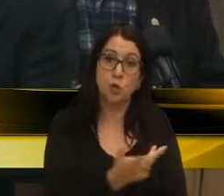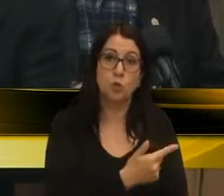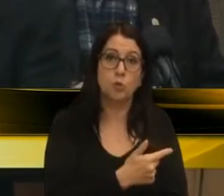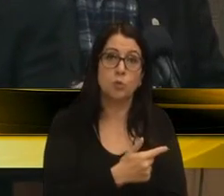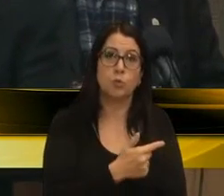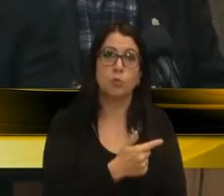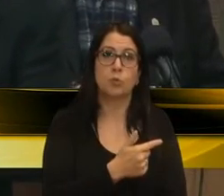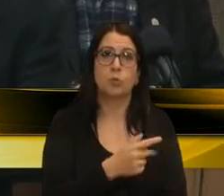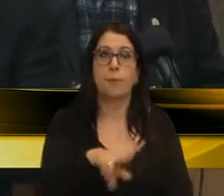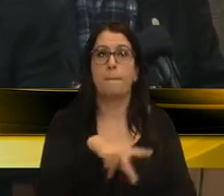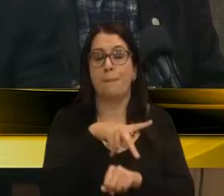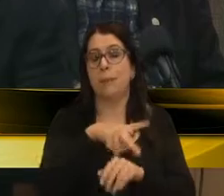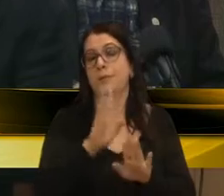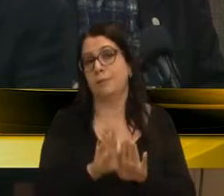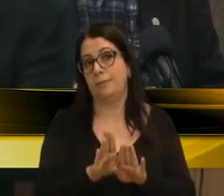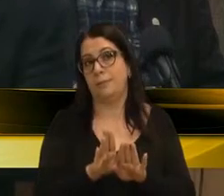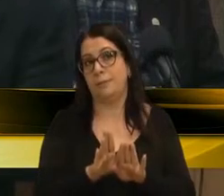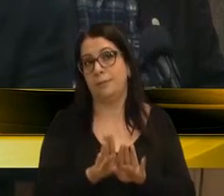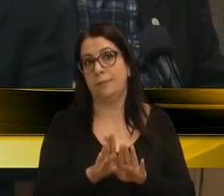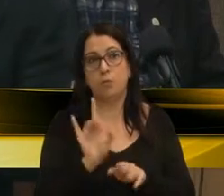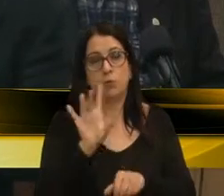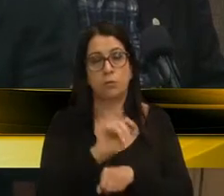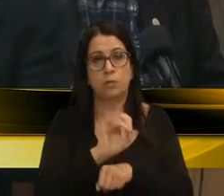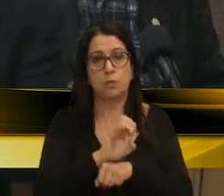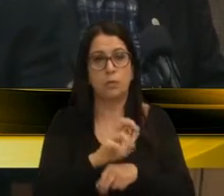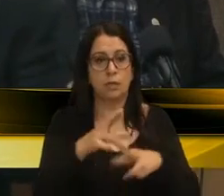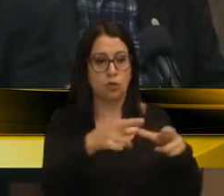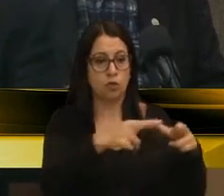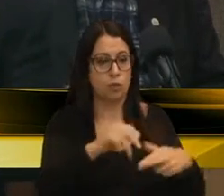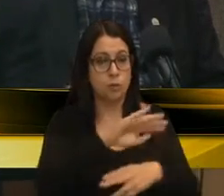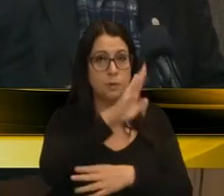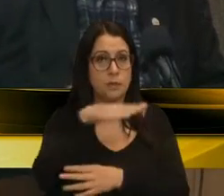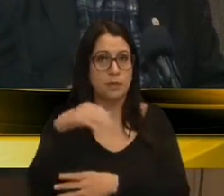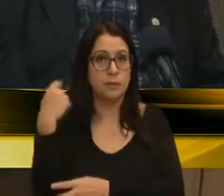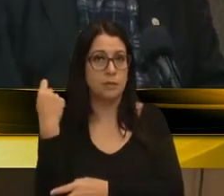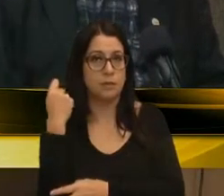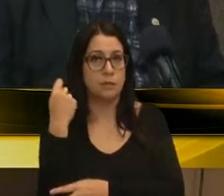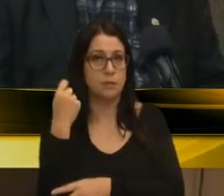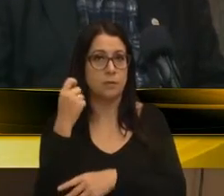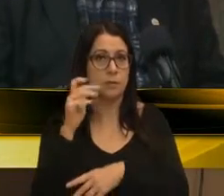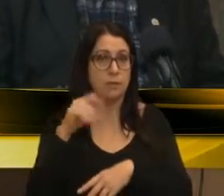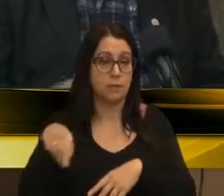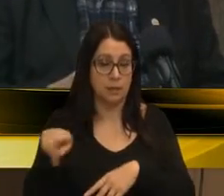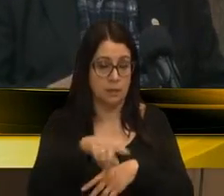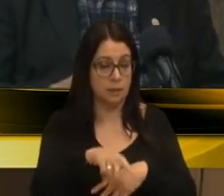de todo o país. A gente diz da região da Serra que foi mais beneficiado.